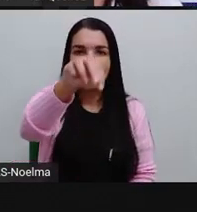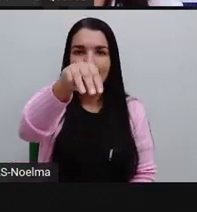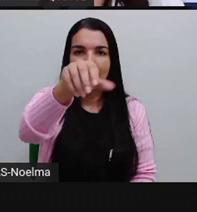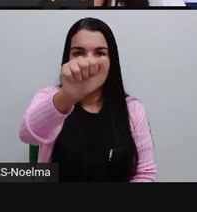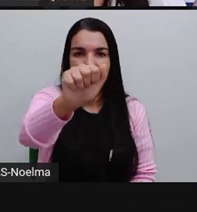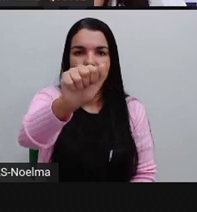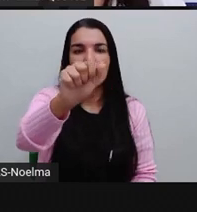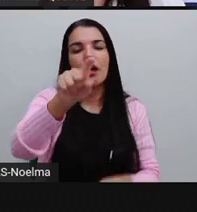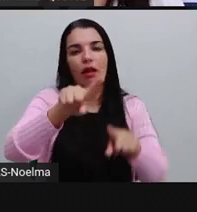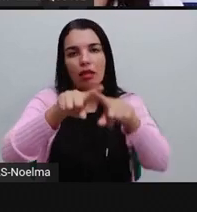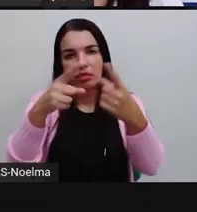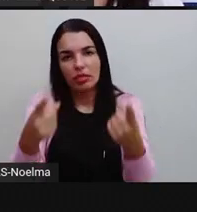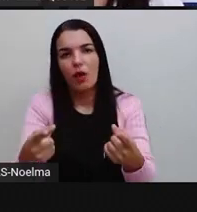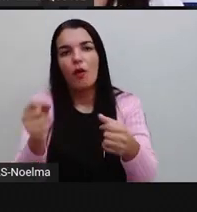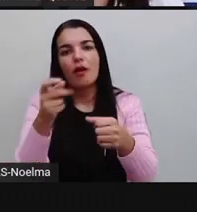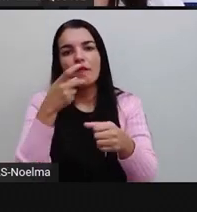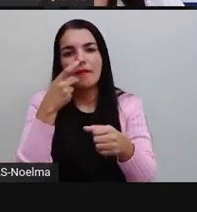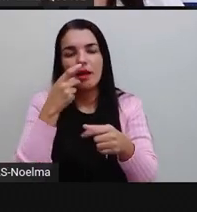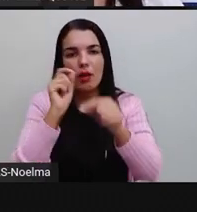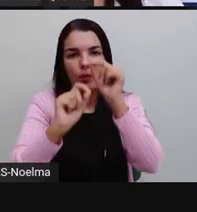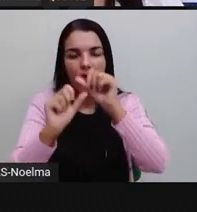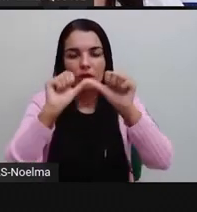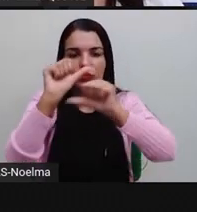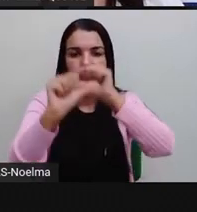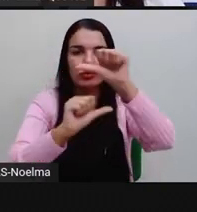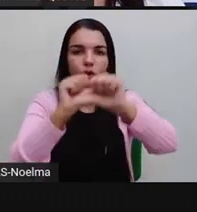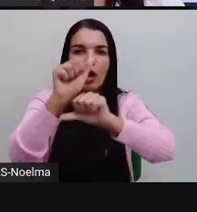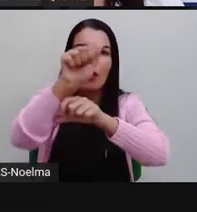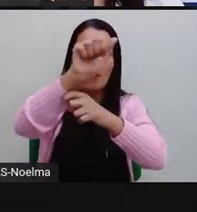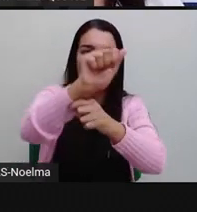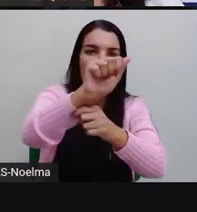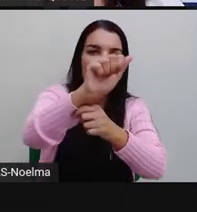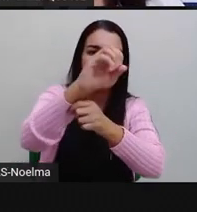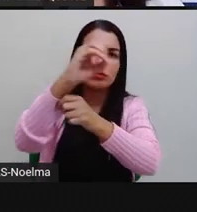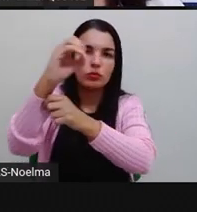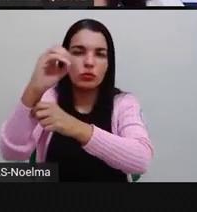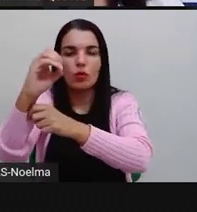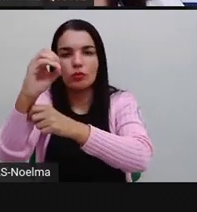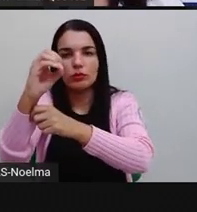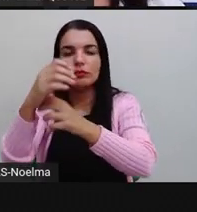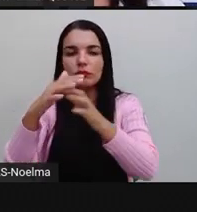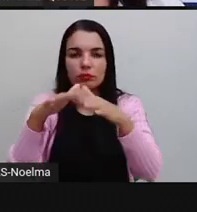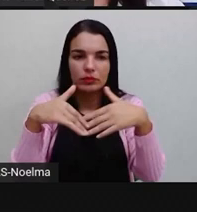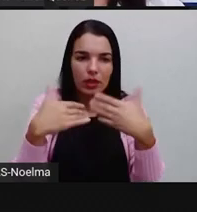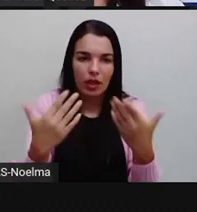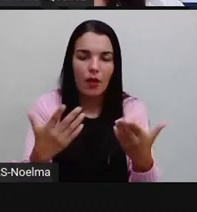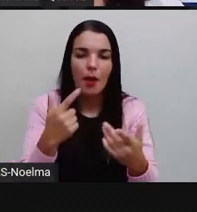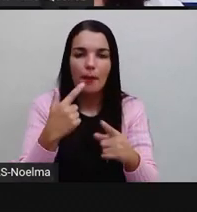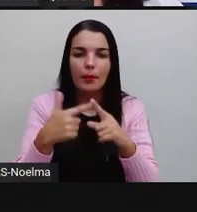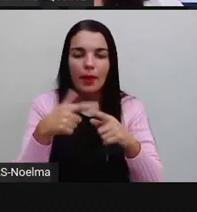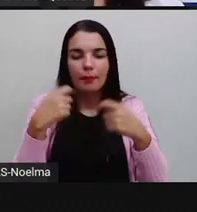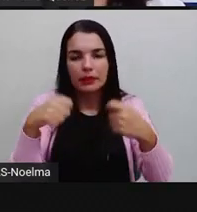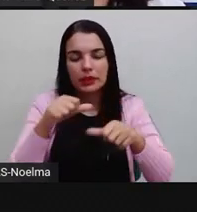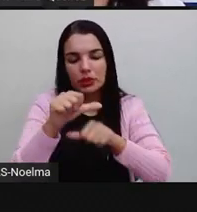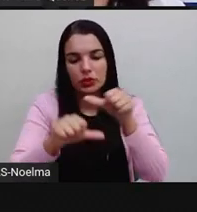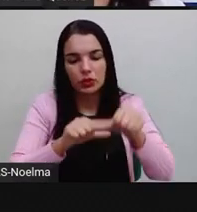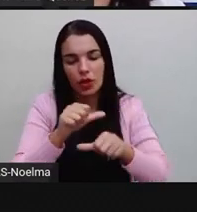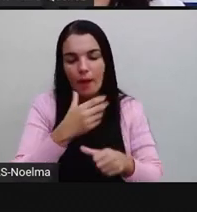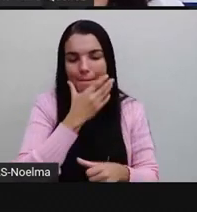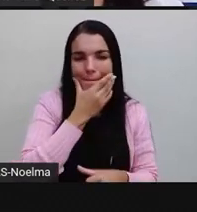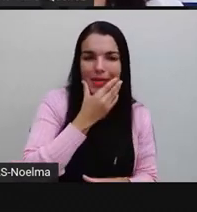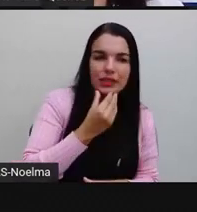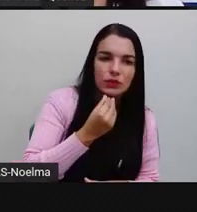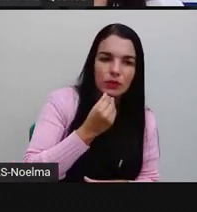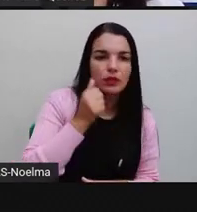aí sim. Eu mesmo não sei disso, certo? O mesmo aí vai depender de quem